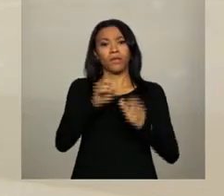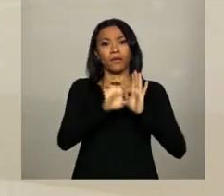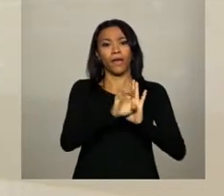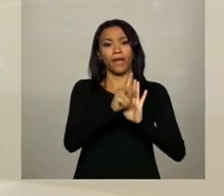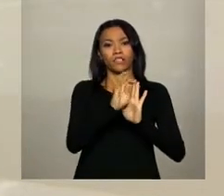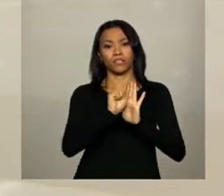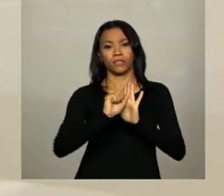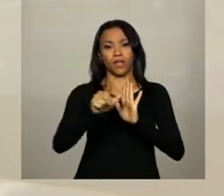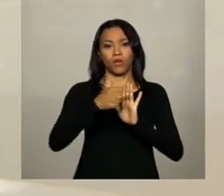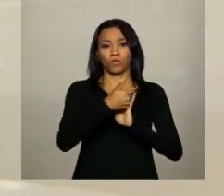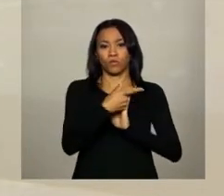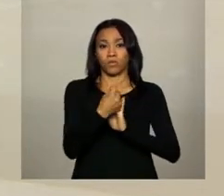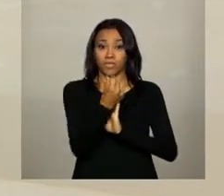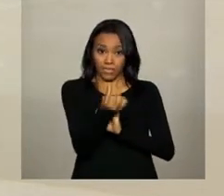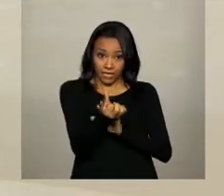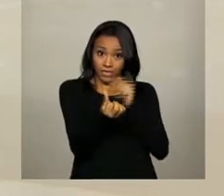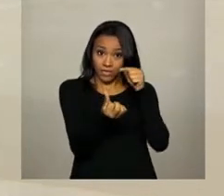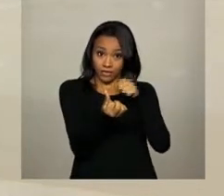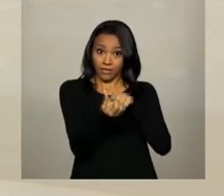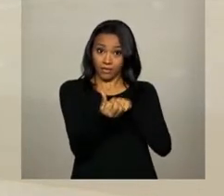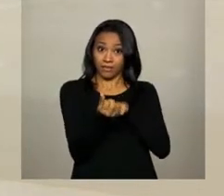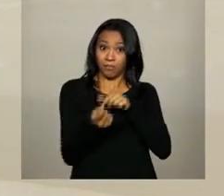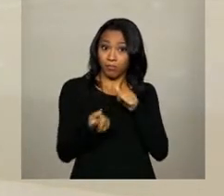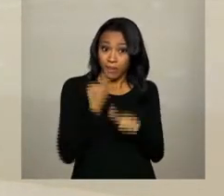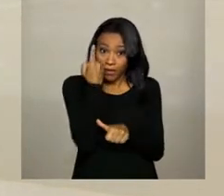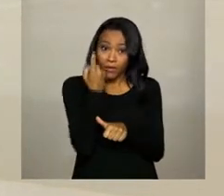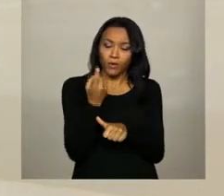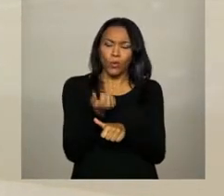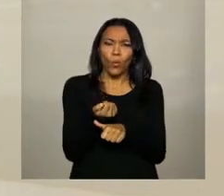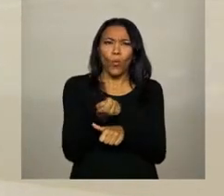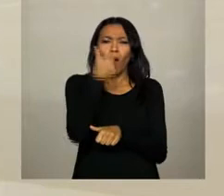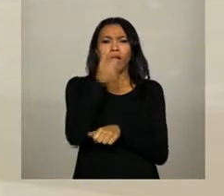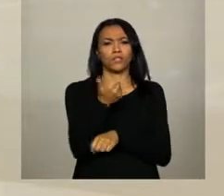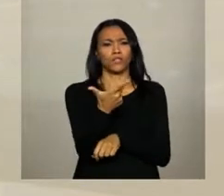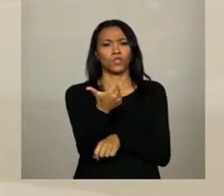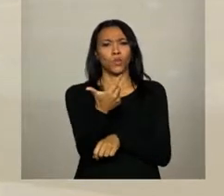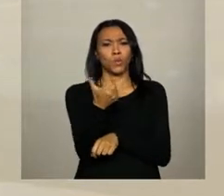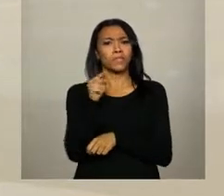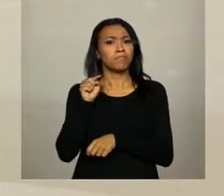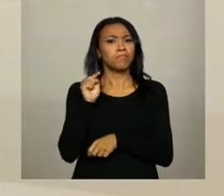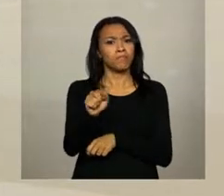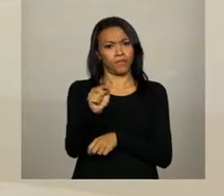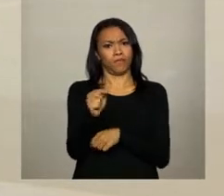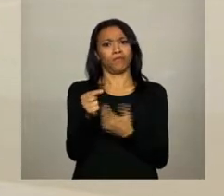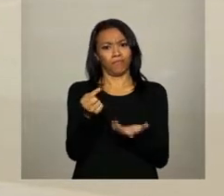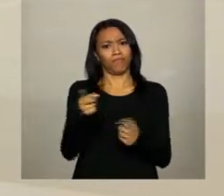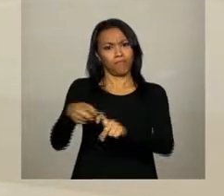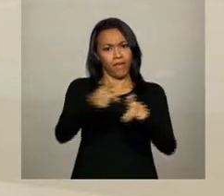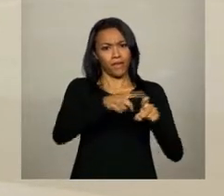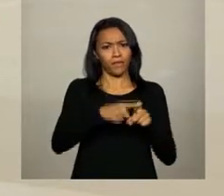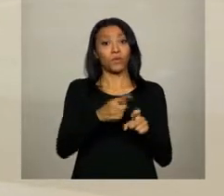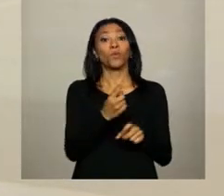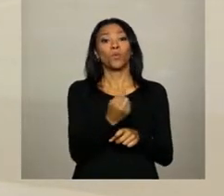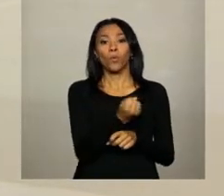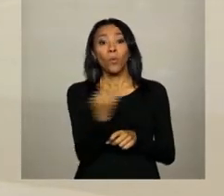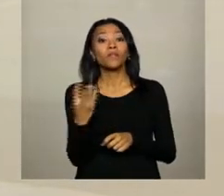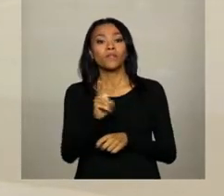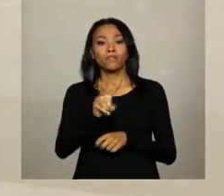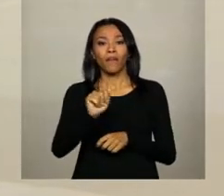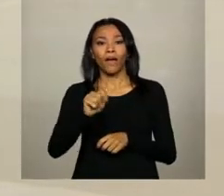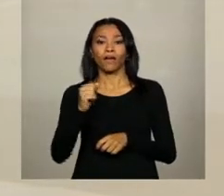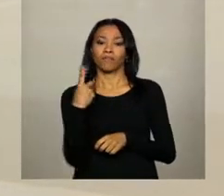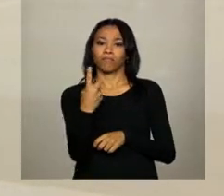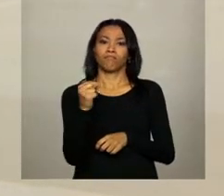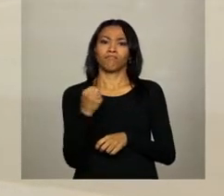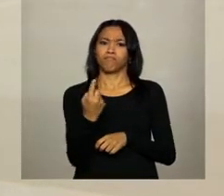2016, nós temos quase 12 mil médicos para pouco mais de mil vagas. O segundo elemento é que os